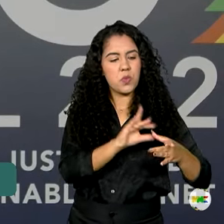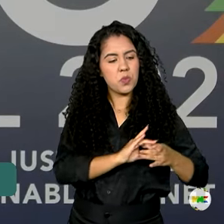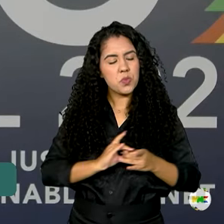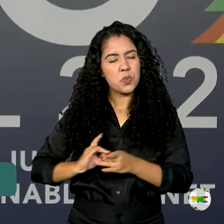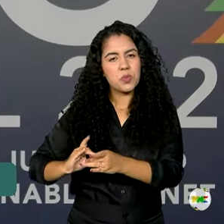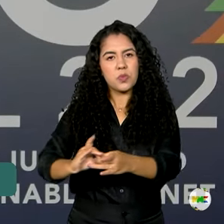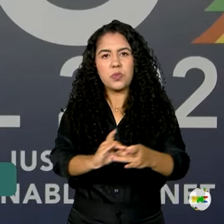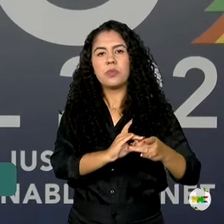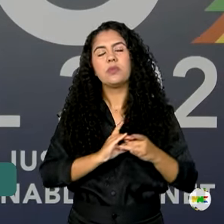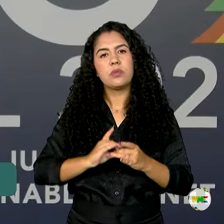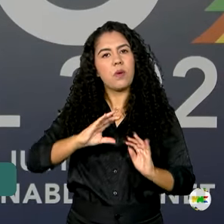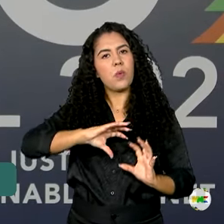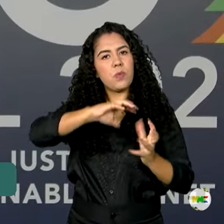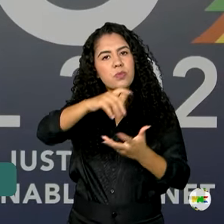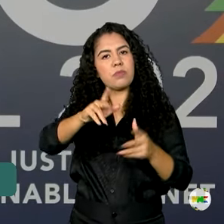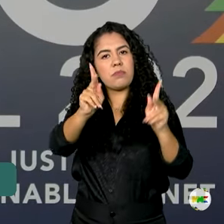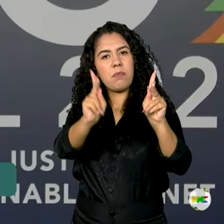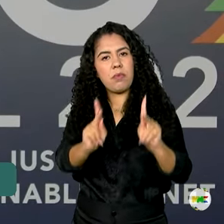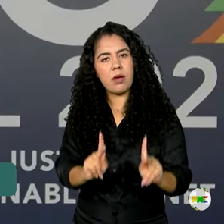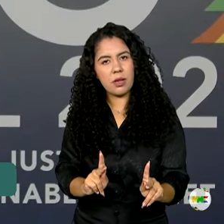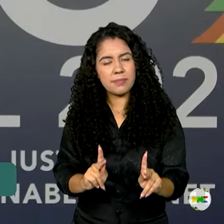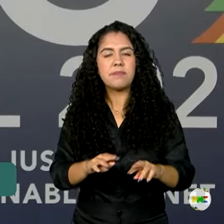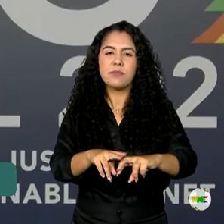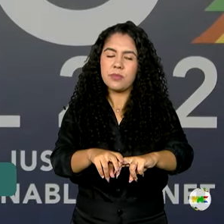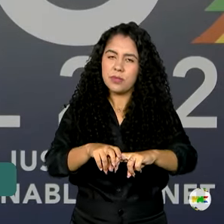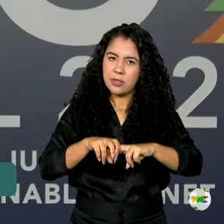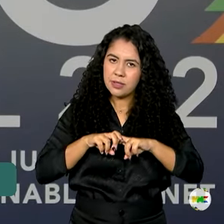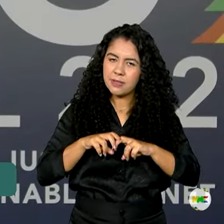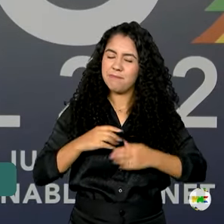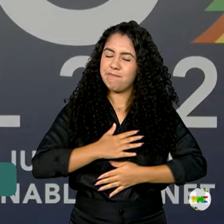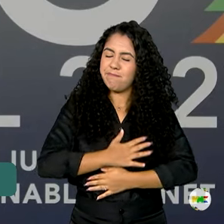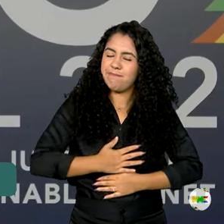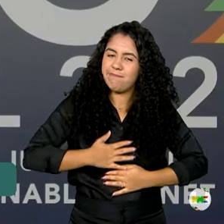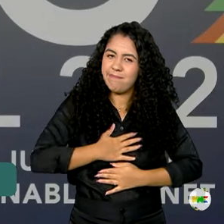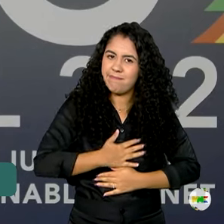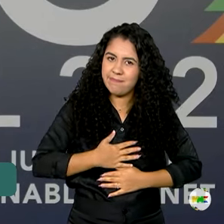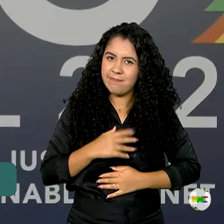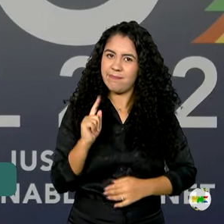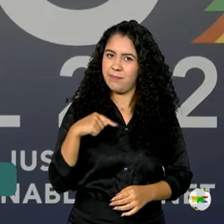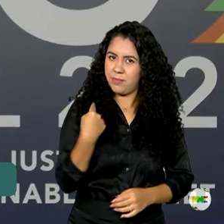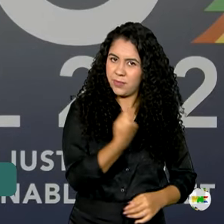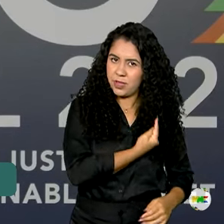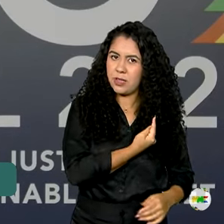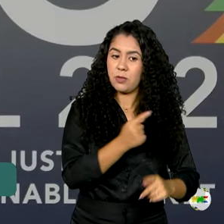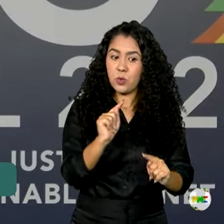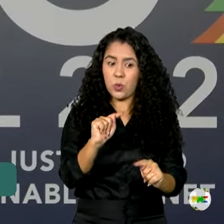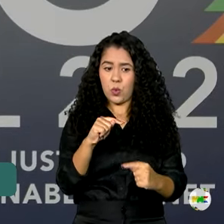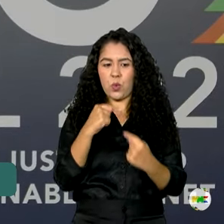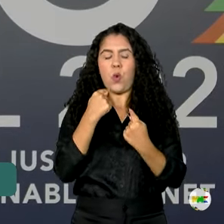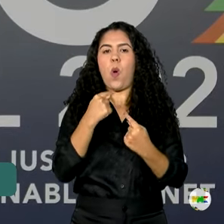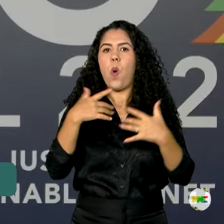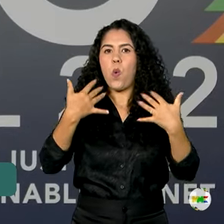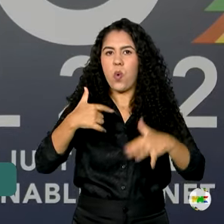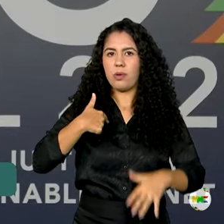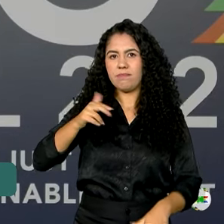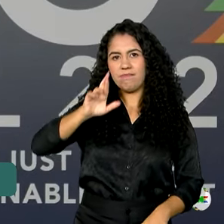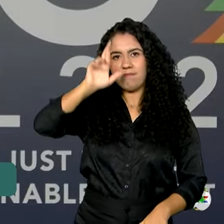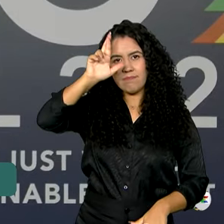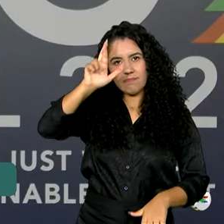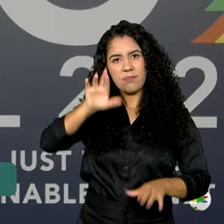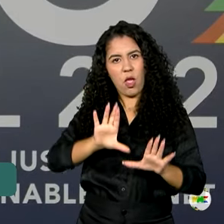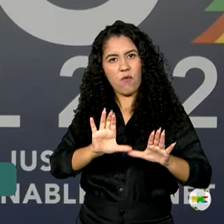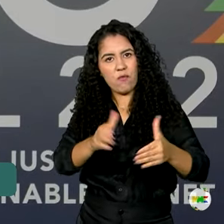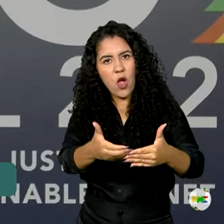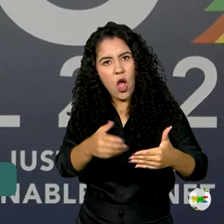e um mundo mais em paz. Portanto, foi uma satisfação muito grande, um desafio presidir um fórum com